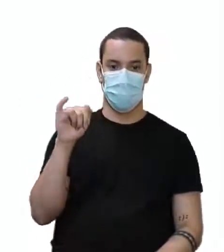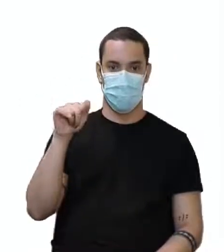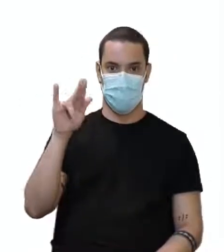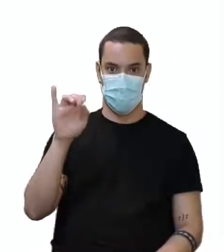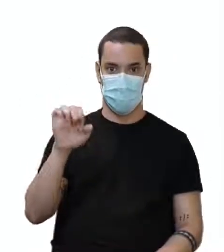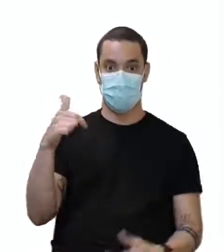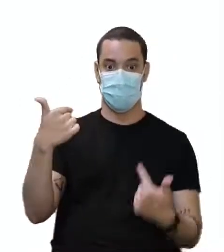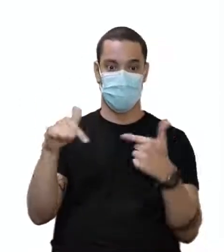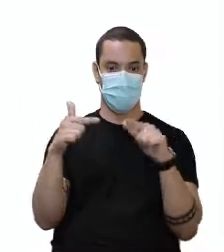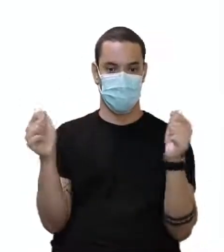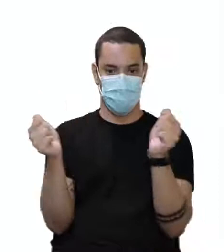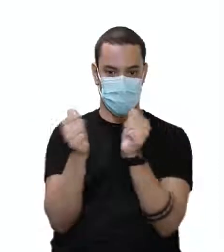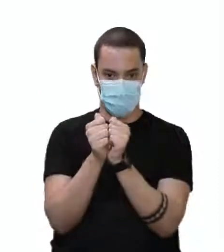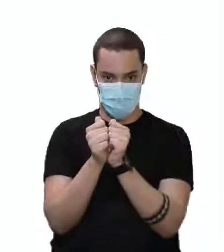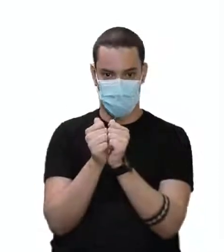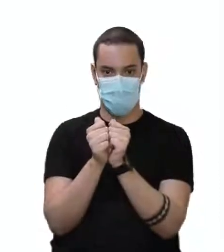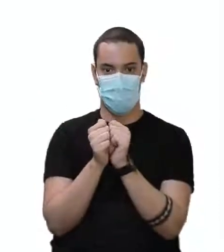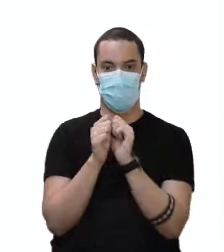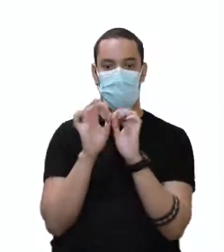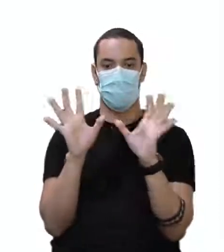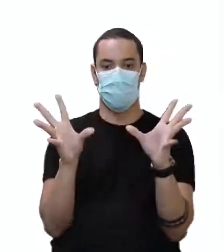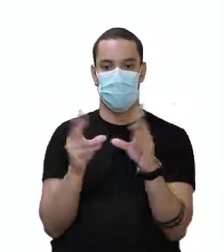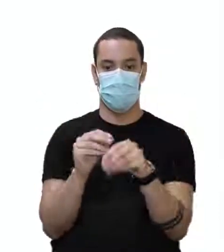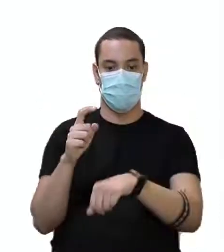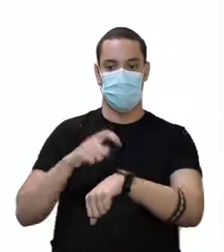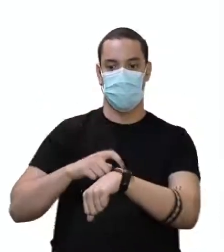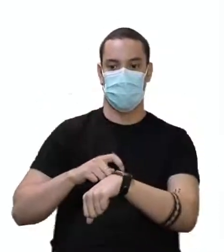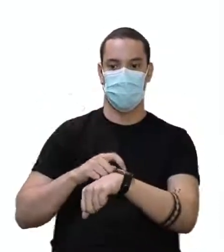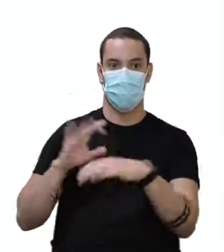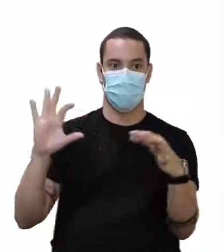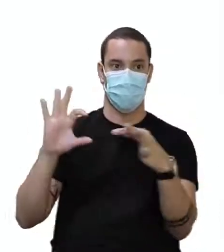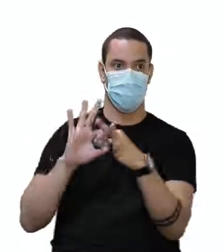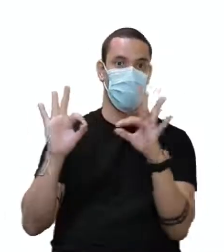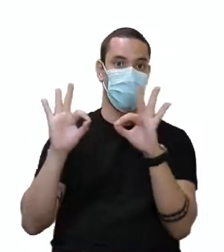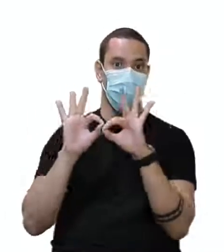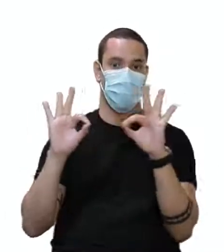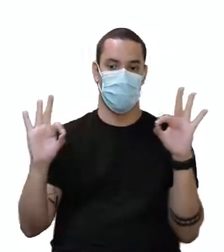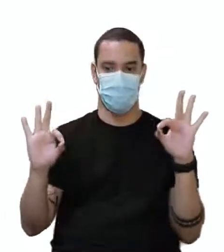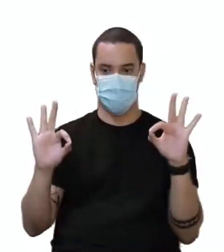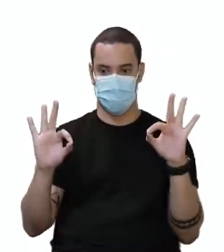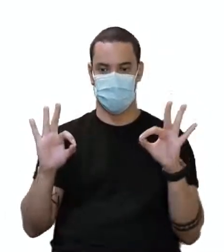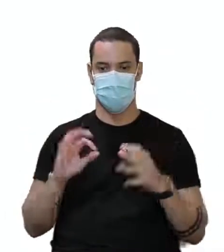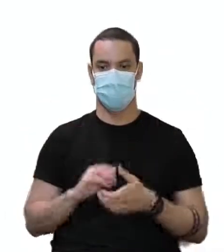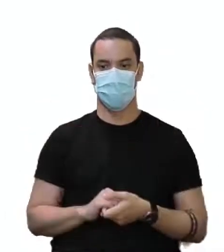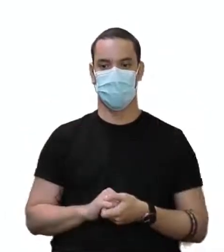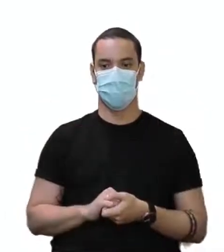E aí, você tem aqui um time marker, um marcador de tempo, para você formar mais a sua frase.